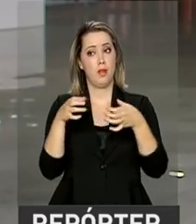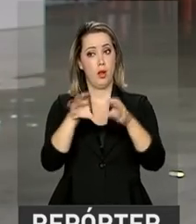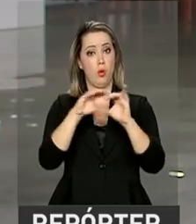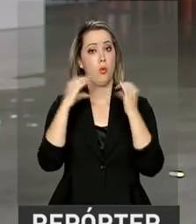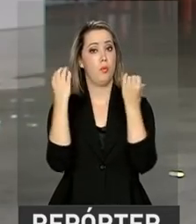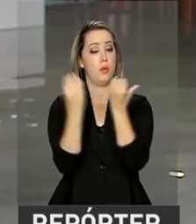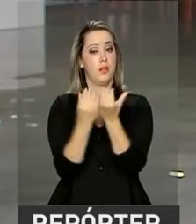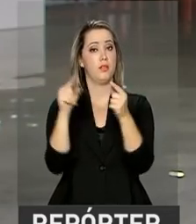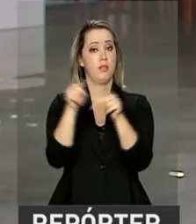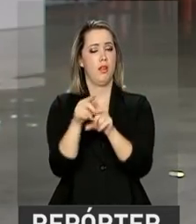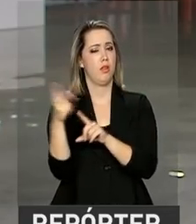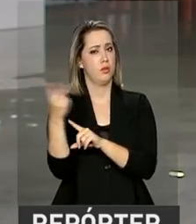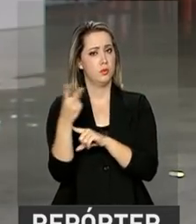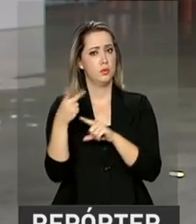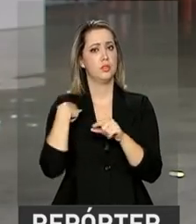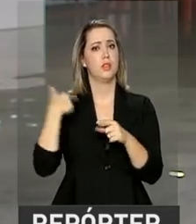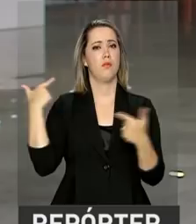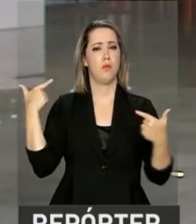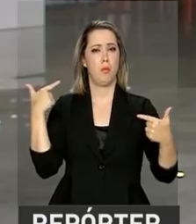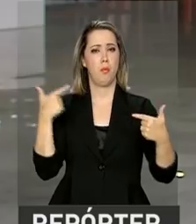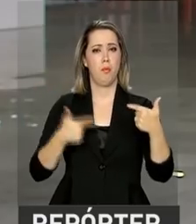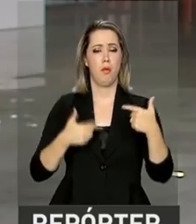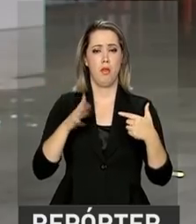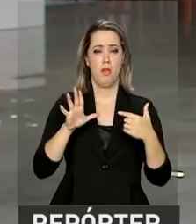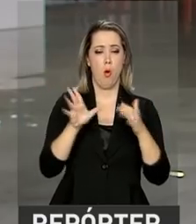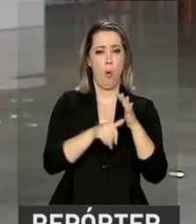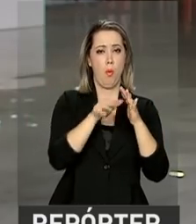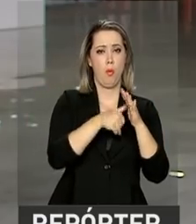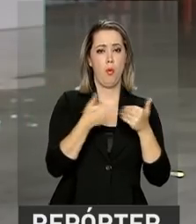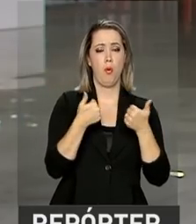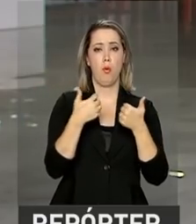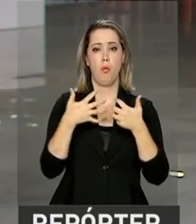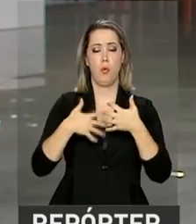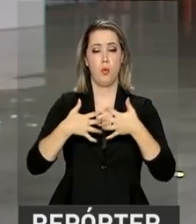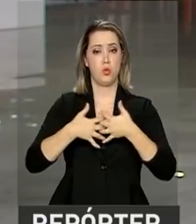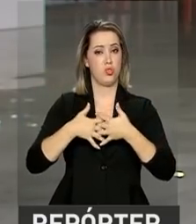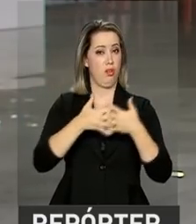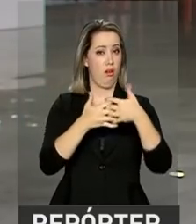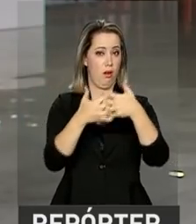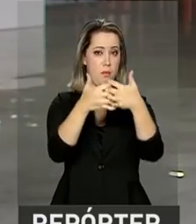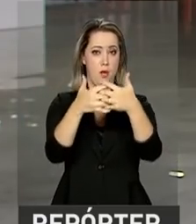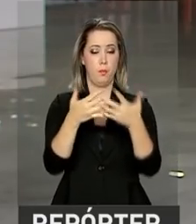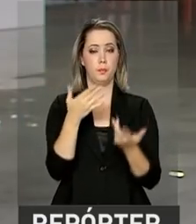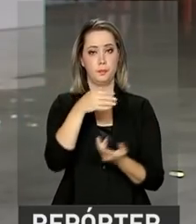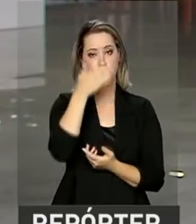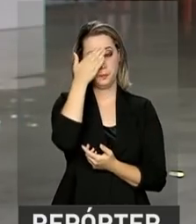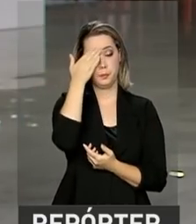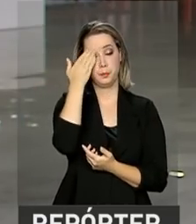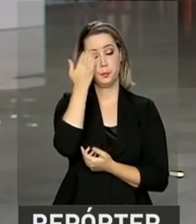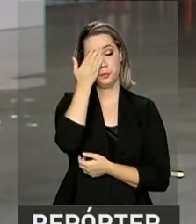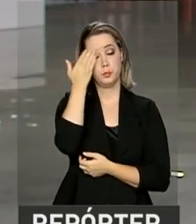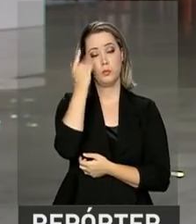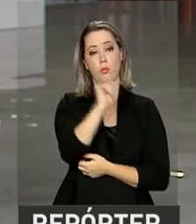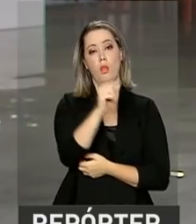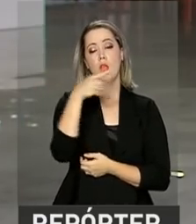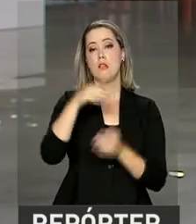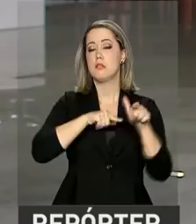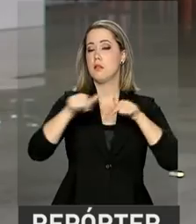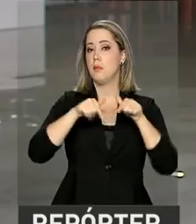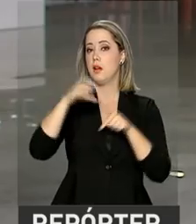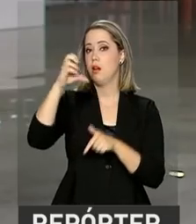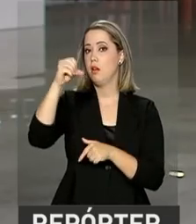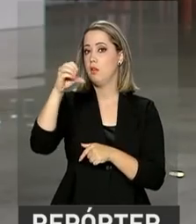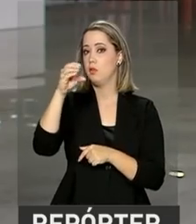ocorreram os maiores números de ataques a caminhões. Os agentes da Força Nacional vão permanecer no Estado por 90